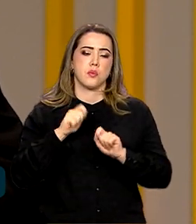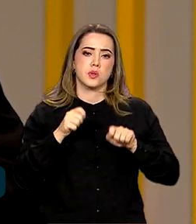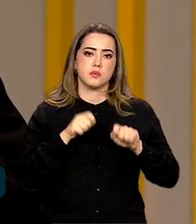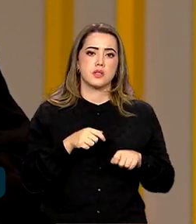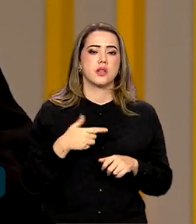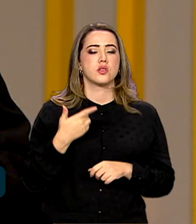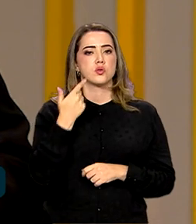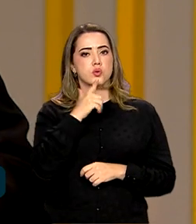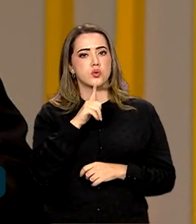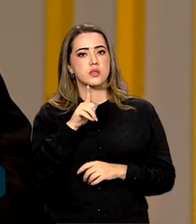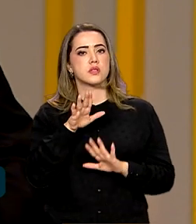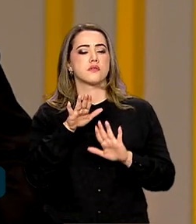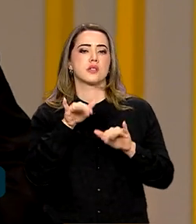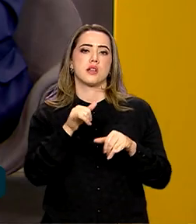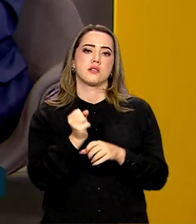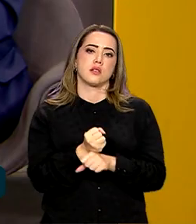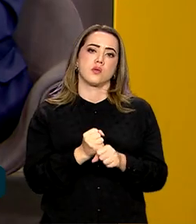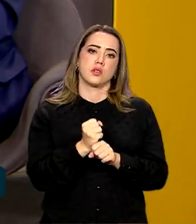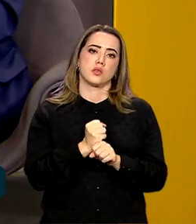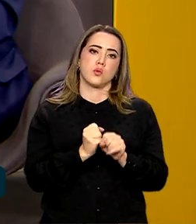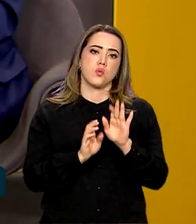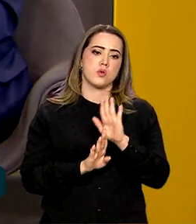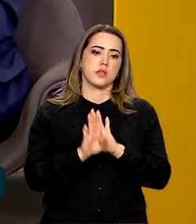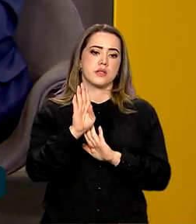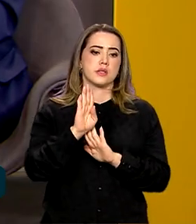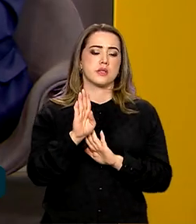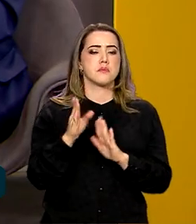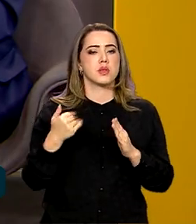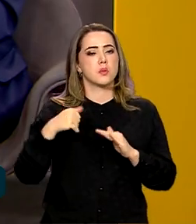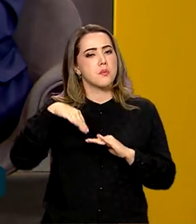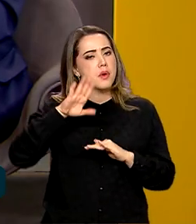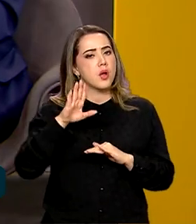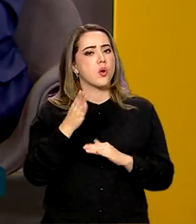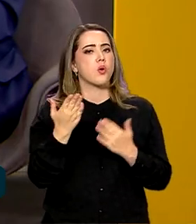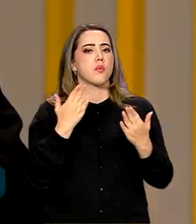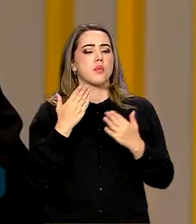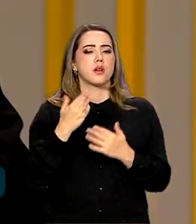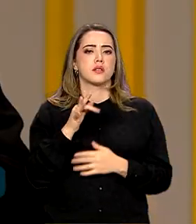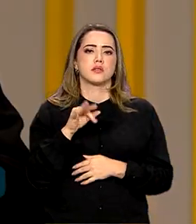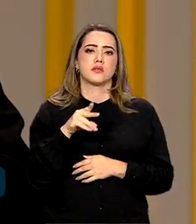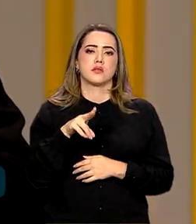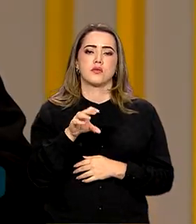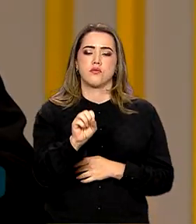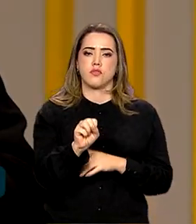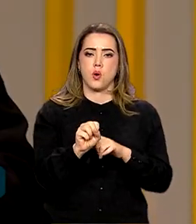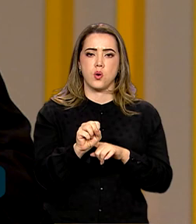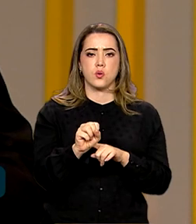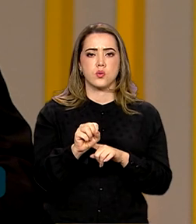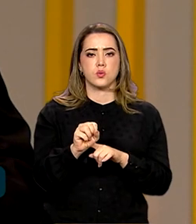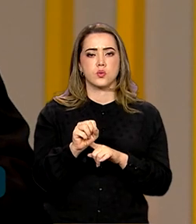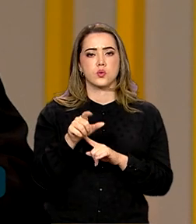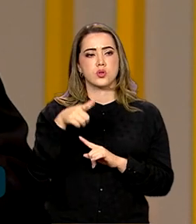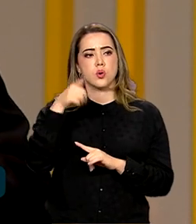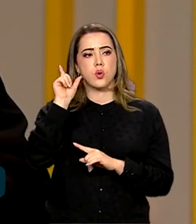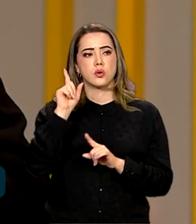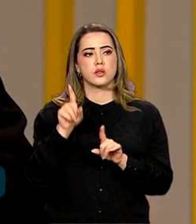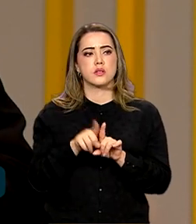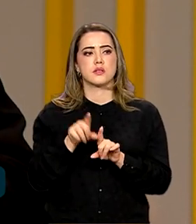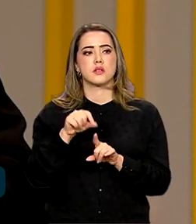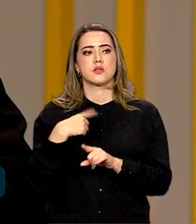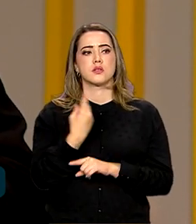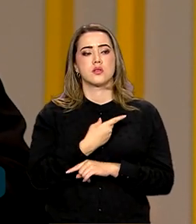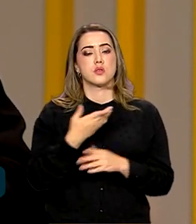fechar o ano com um crescimento muito maior do que está na previsão do boletim Fox, que saiu ontem, né, publicado hoje